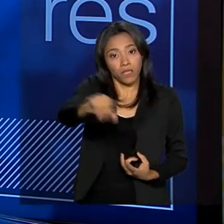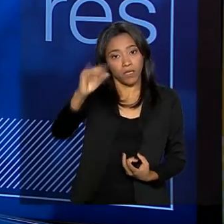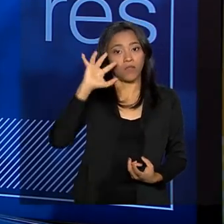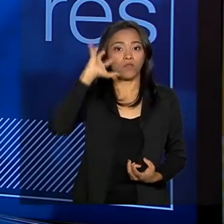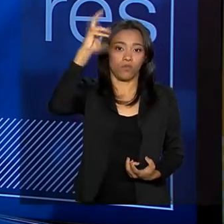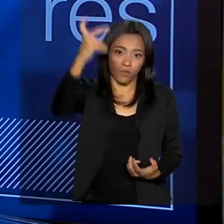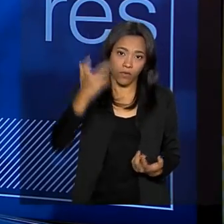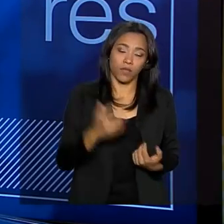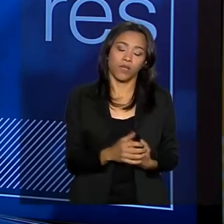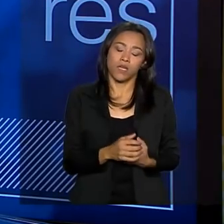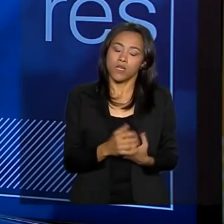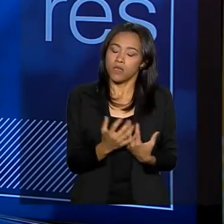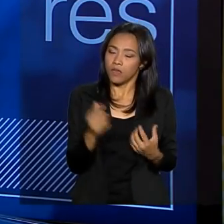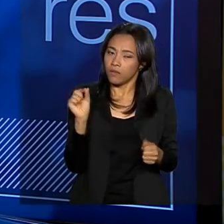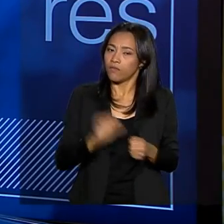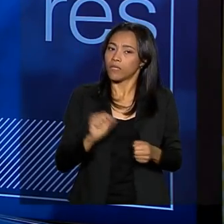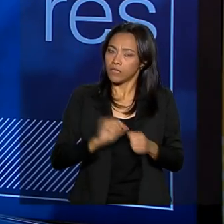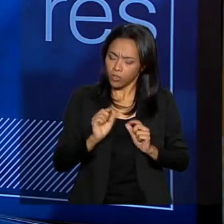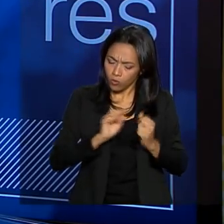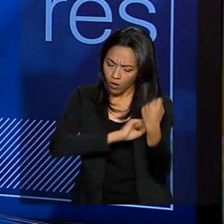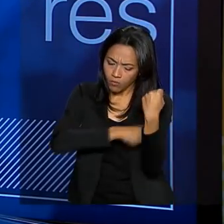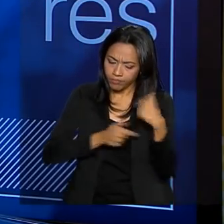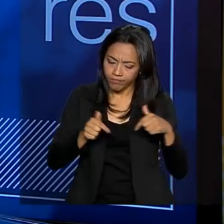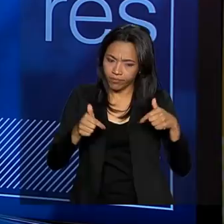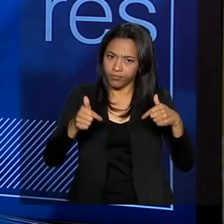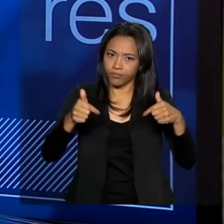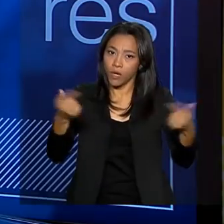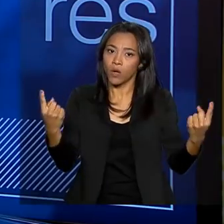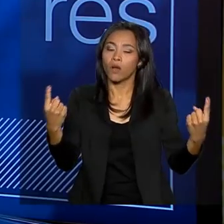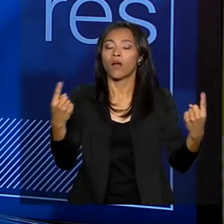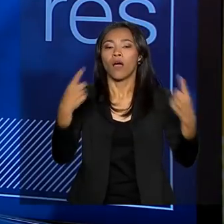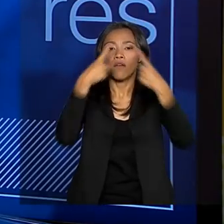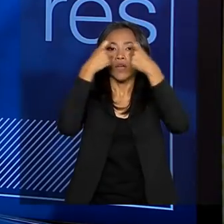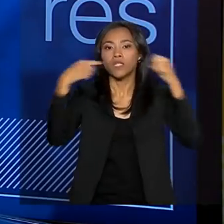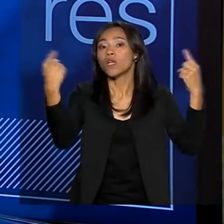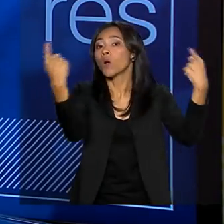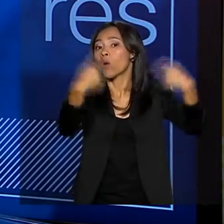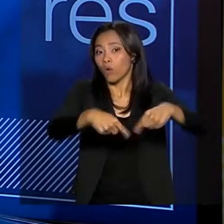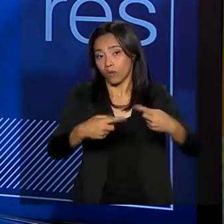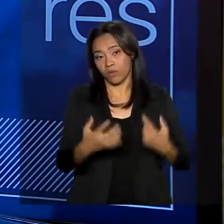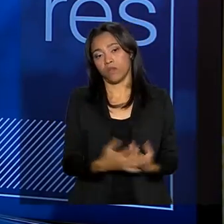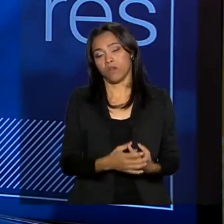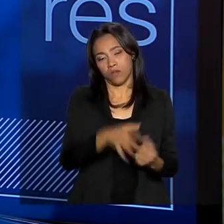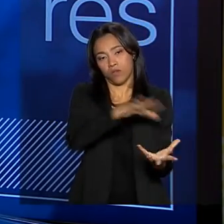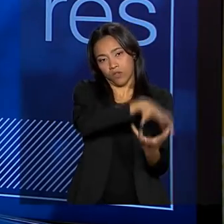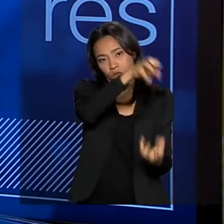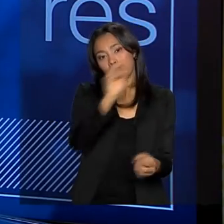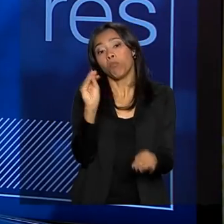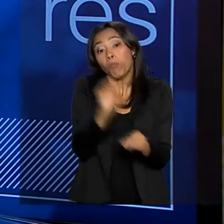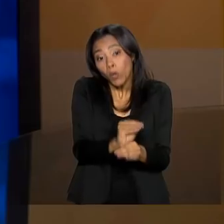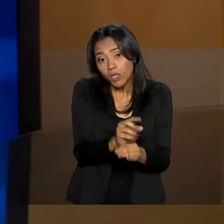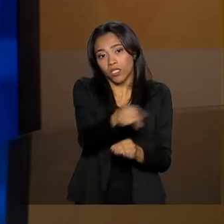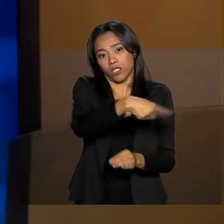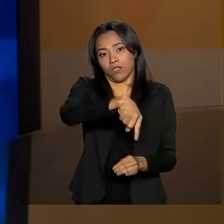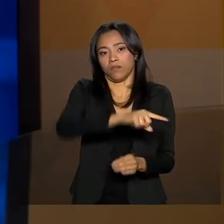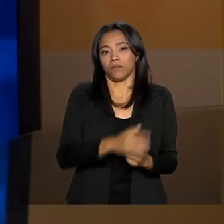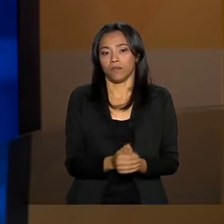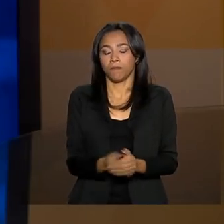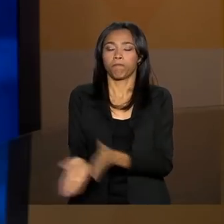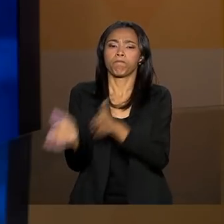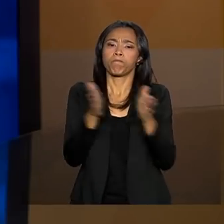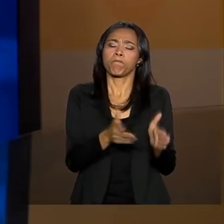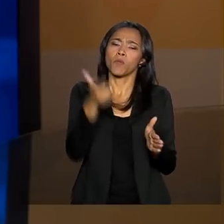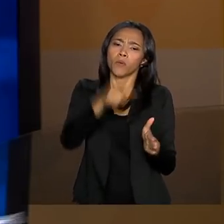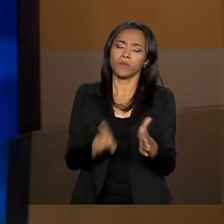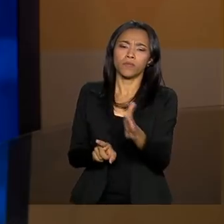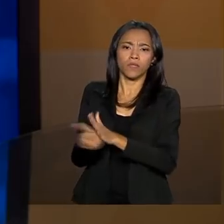fazer com muita veemência o combate à violência contra os idosos e a proteção dos idosos no Brasil. Outra questão que eu queria